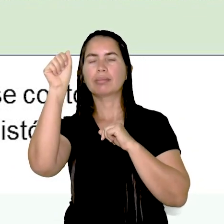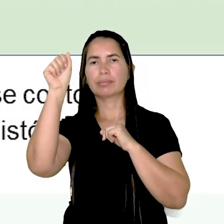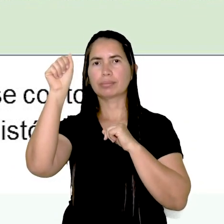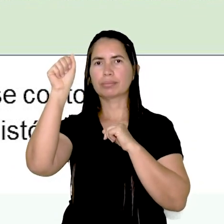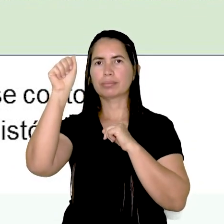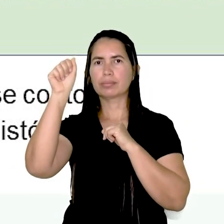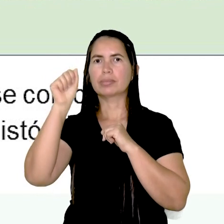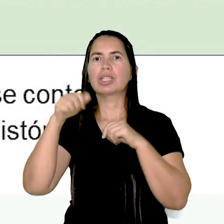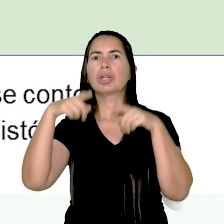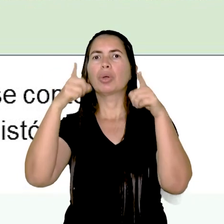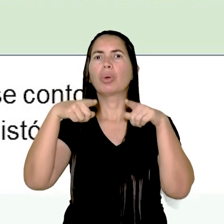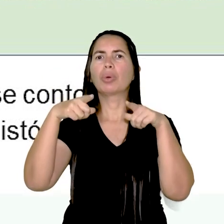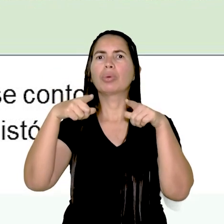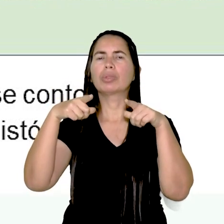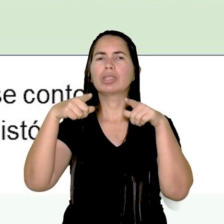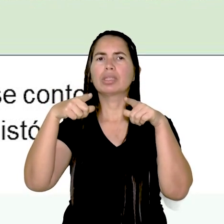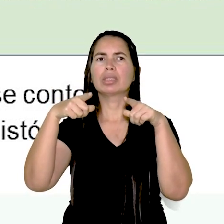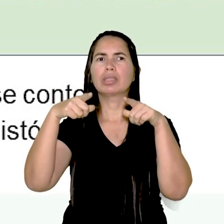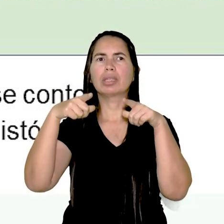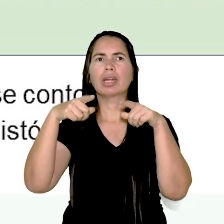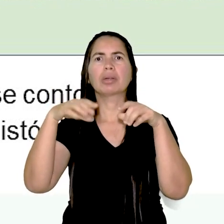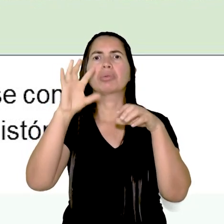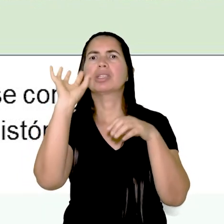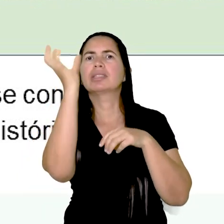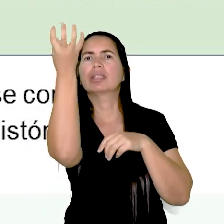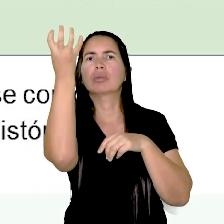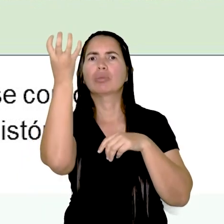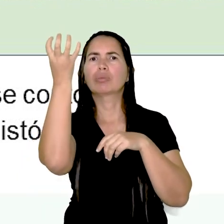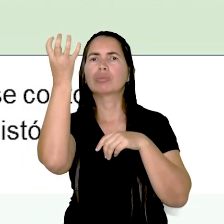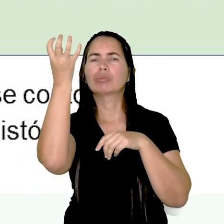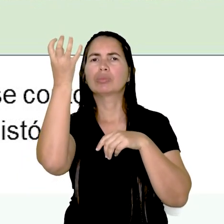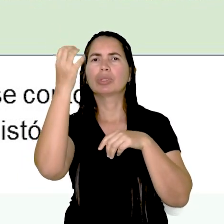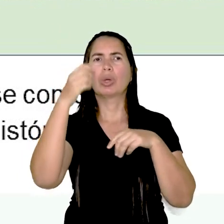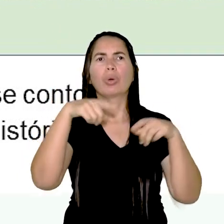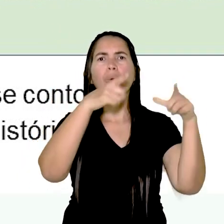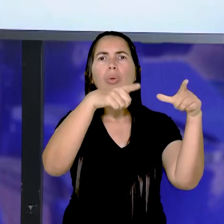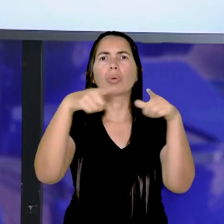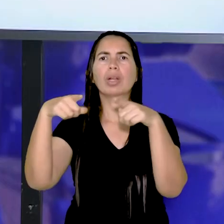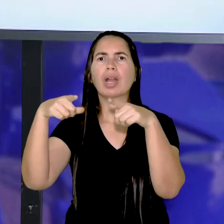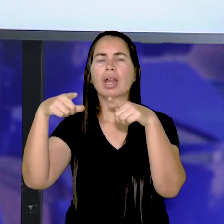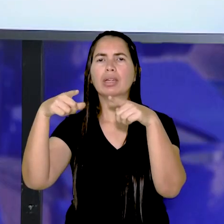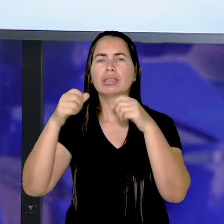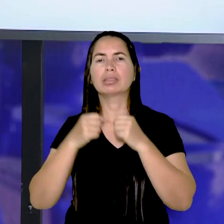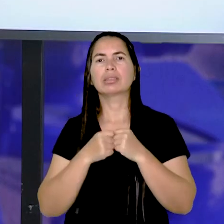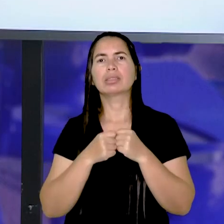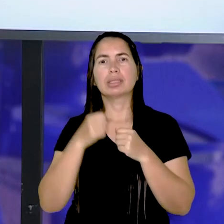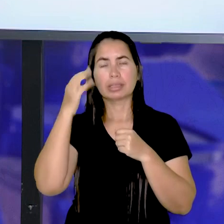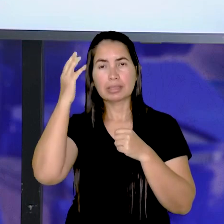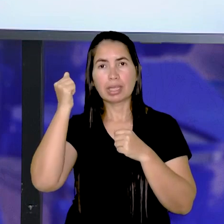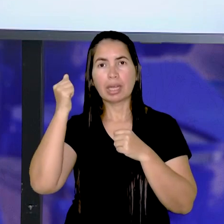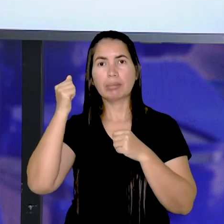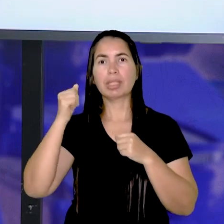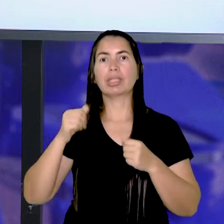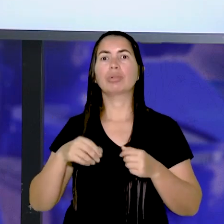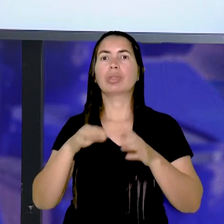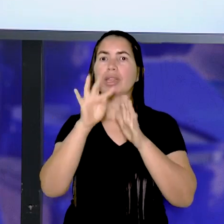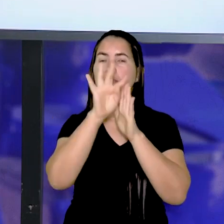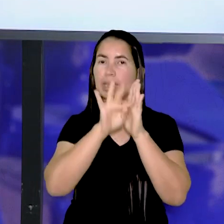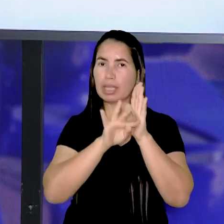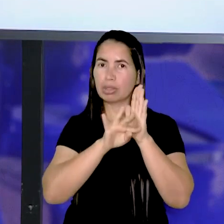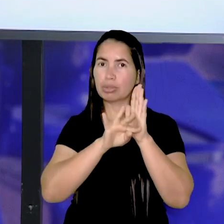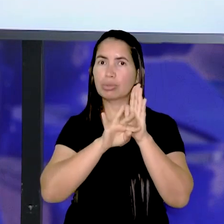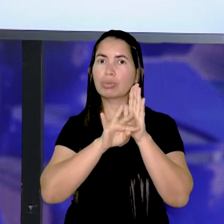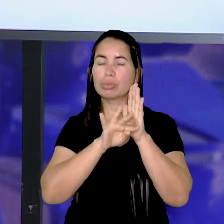seguinte. Onde se passa a narrativa? Qual é o cenário desse conto? Então, a gente sabe que no texto,